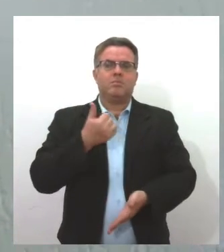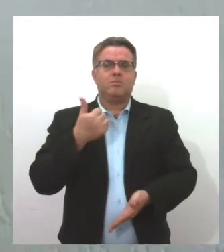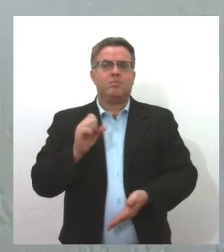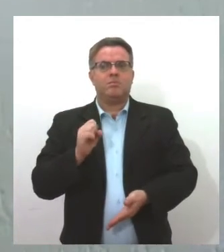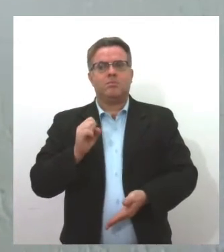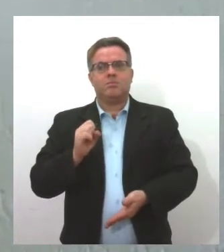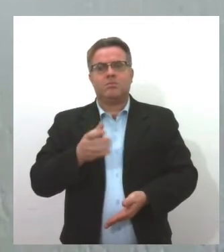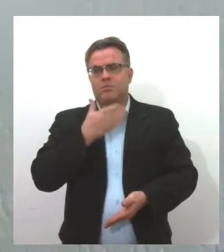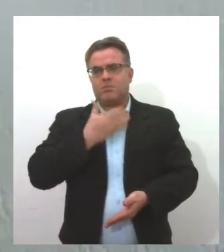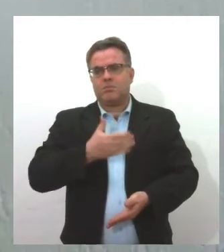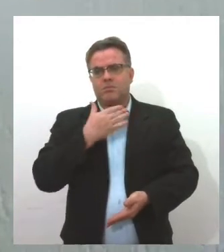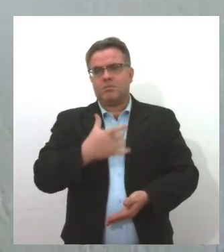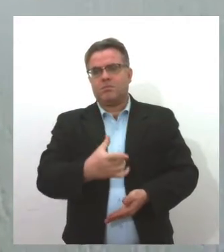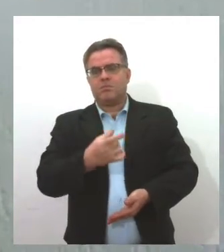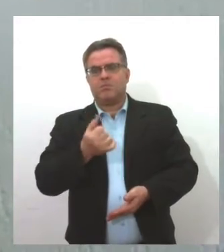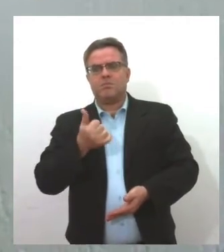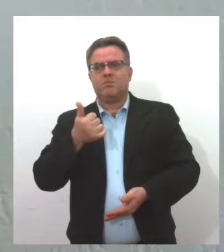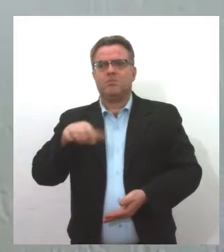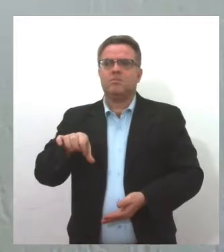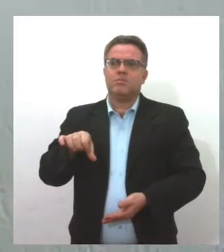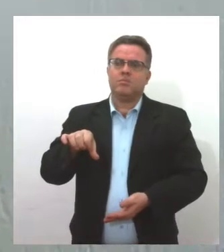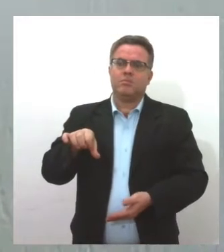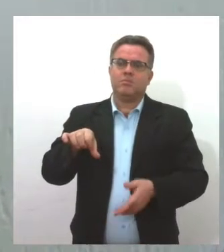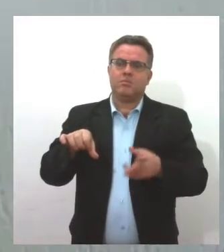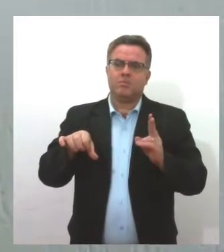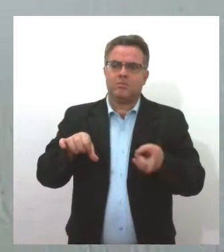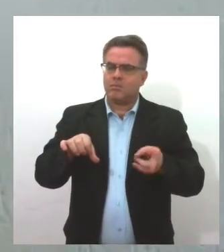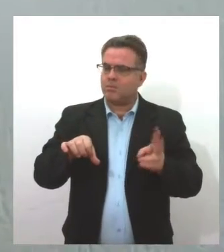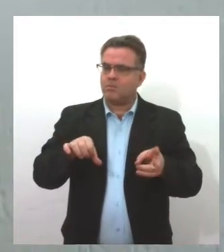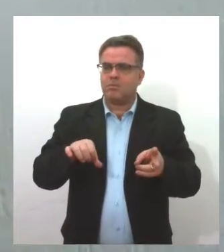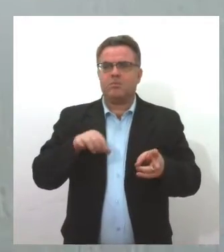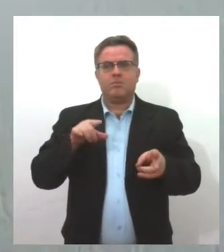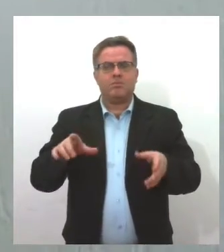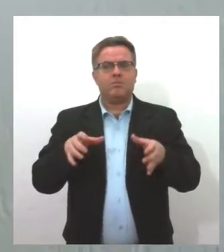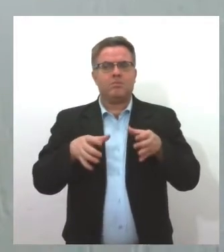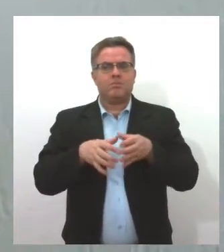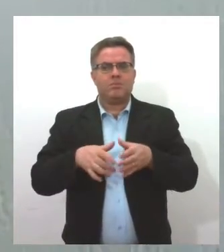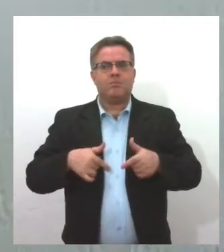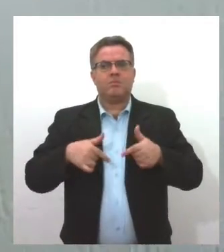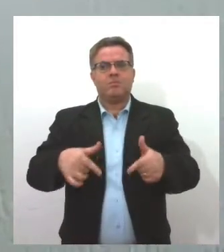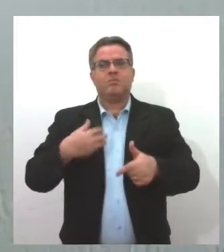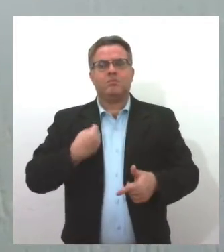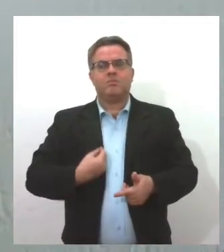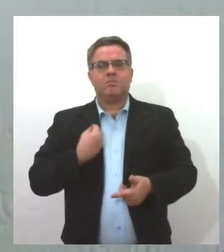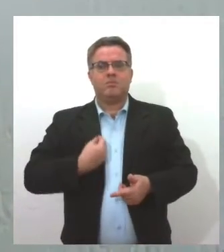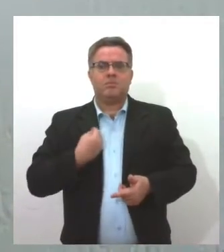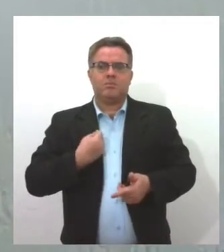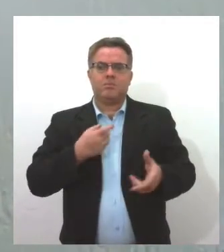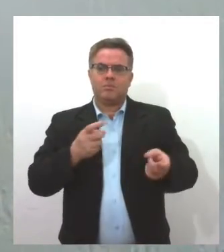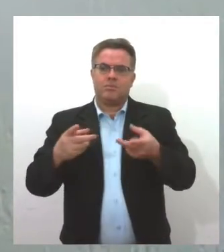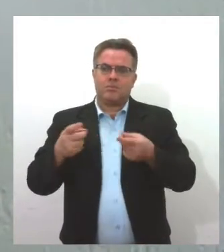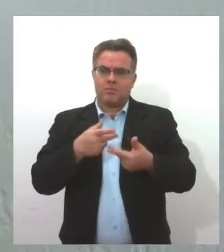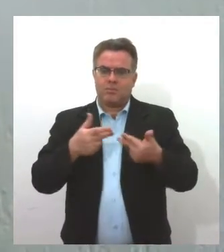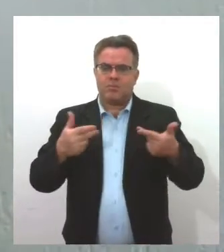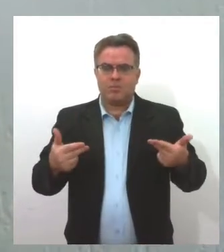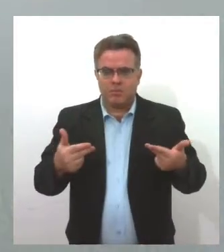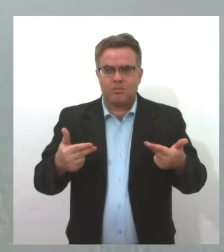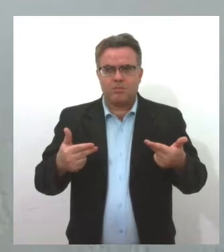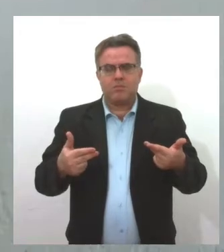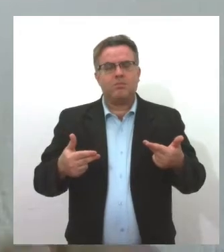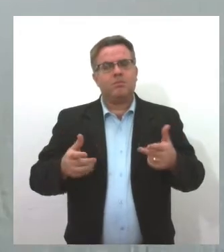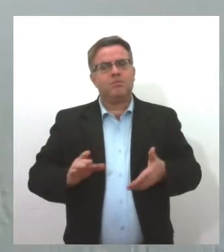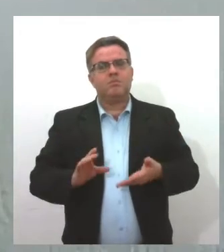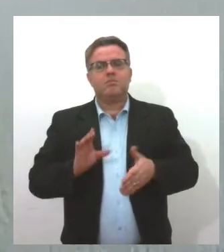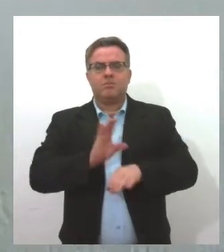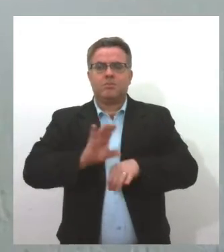dezembro de 2019. O grupo sobrevive a partir da venda de seus espetáculos, porque os cursos que